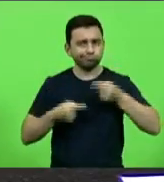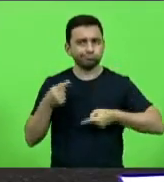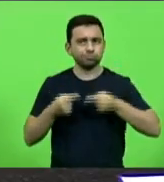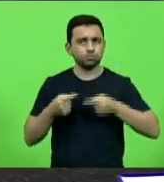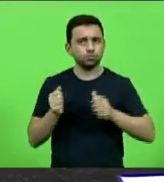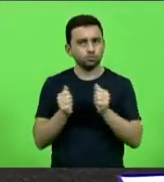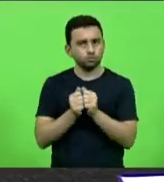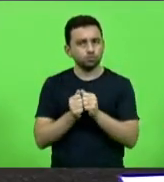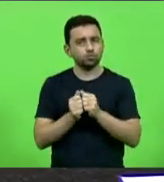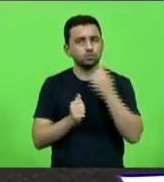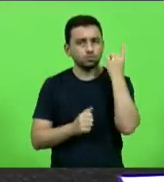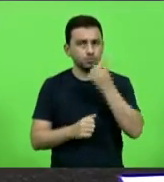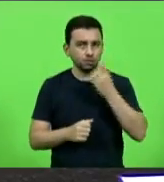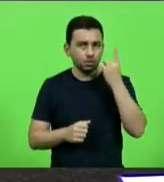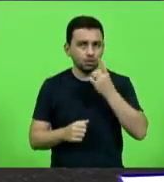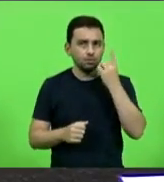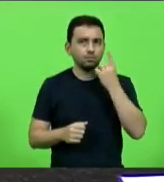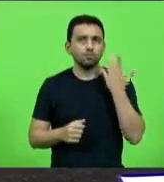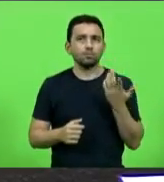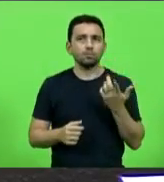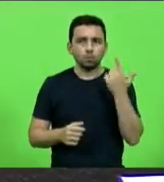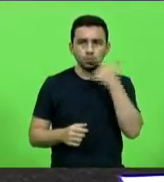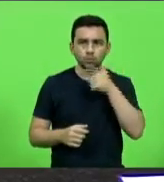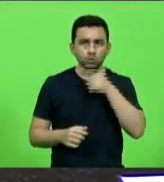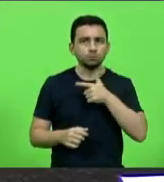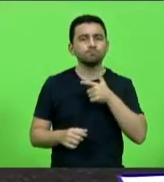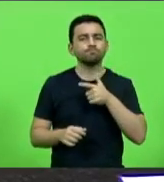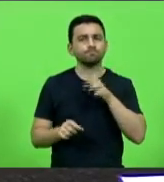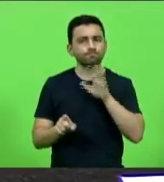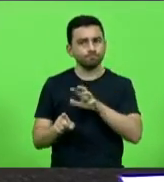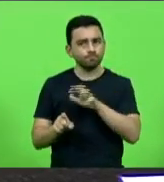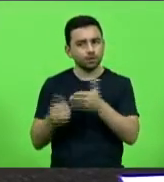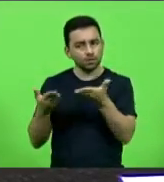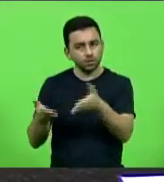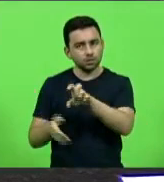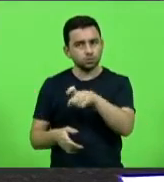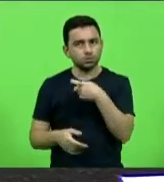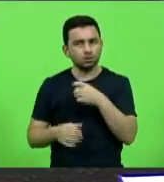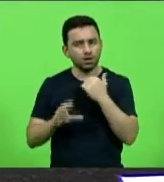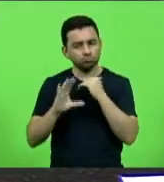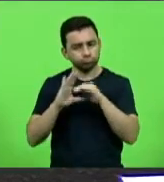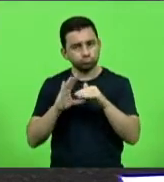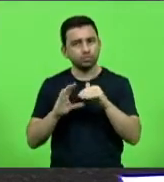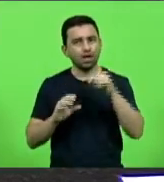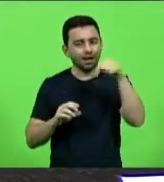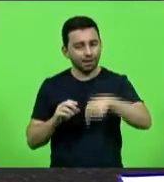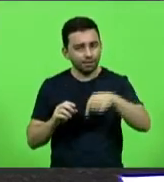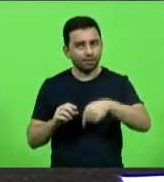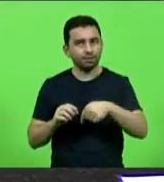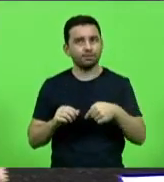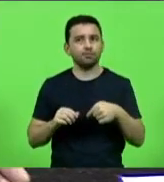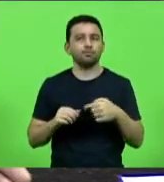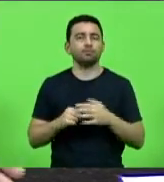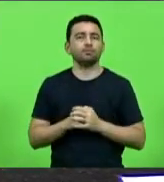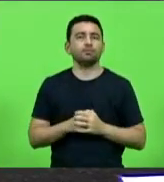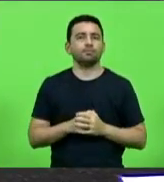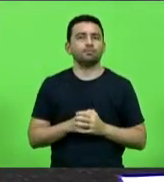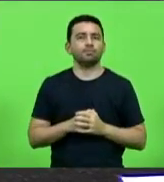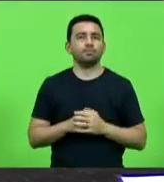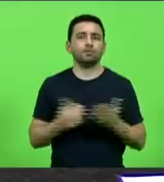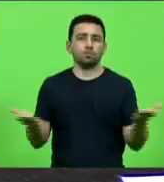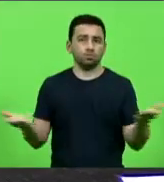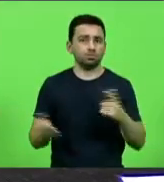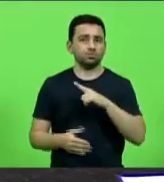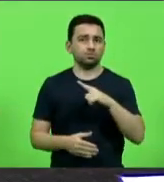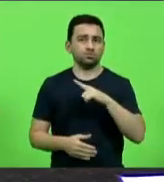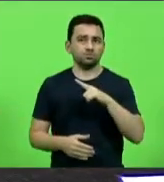parlamentares e possa também pressionar para que o Executivo possa encaminhar esse projeto o quanto antes aqui para a casa. Nós temos hoje uma